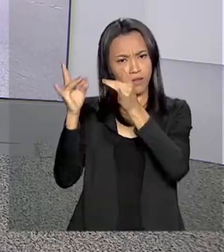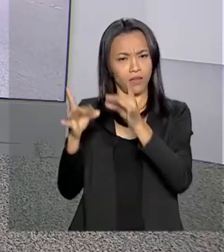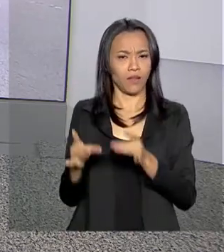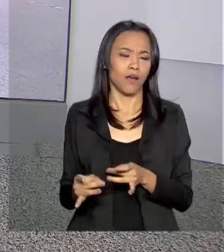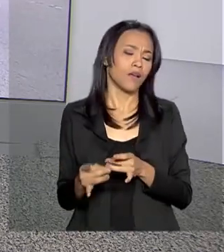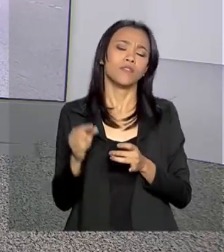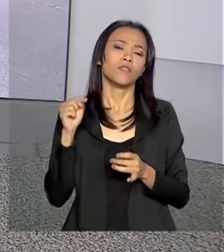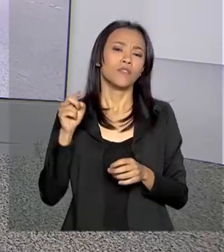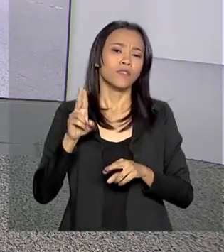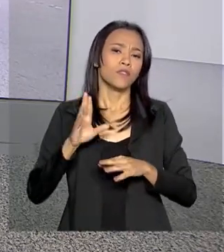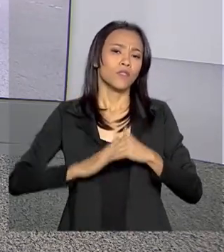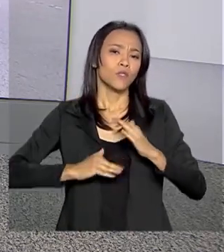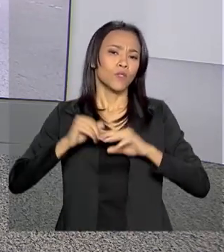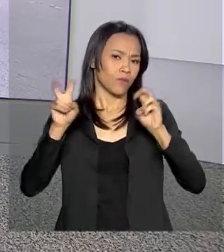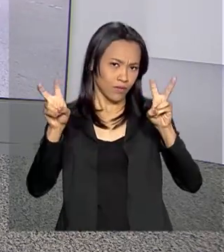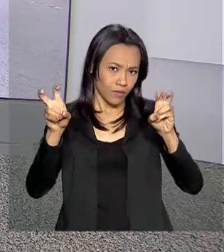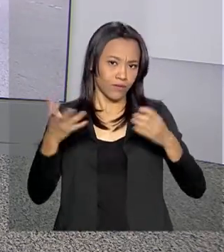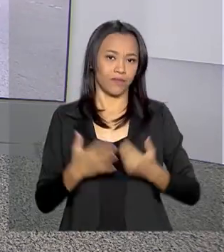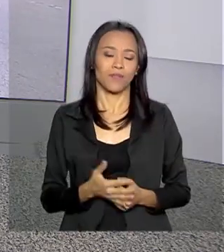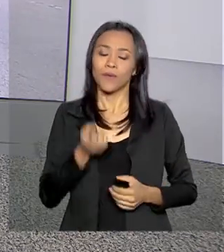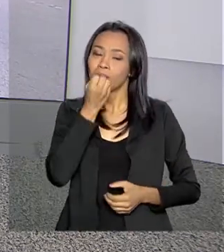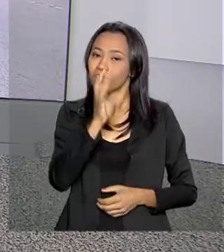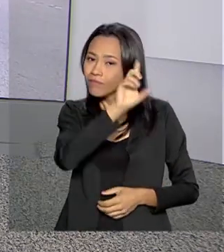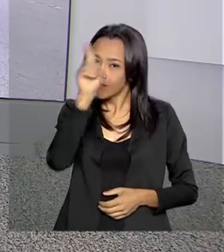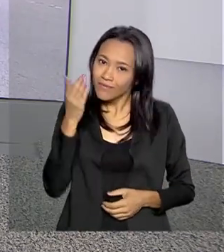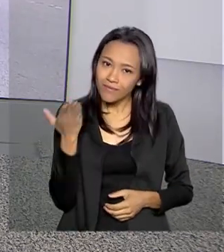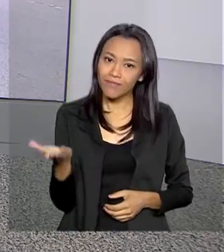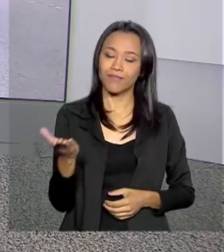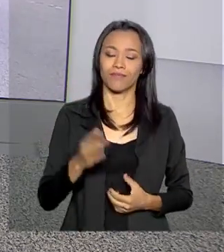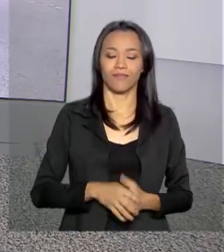a respeito desse assunto. Muito bom dia para você, Ricardo.